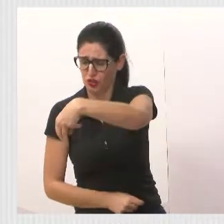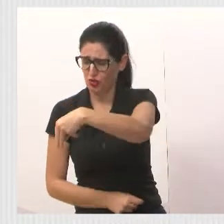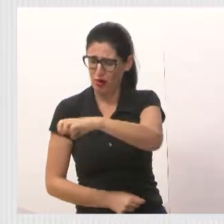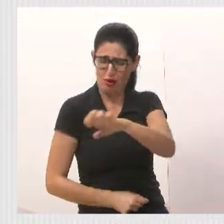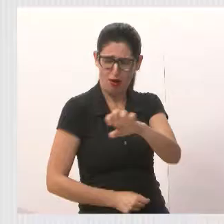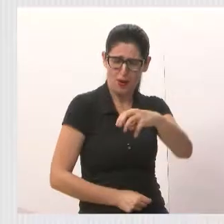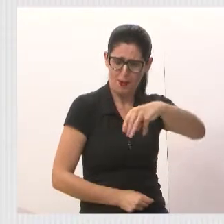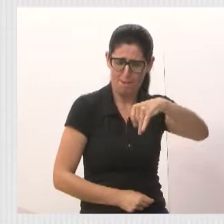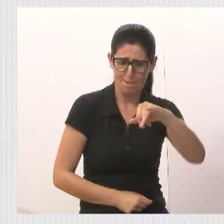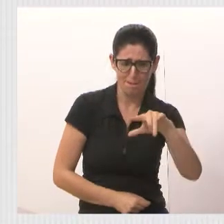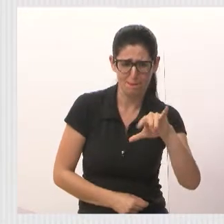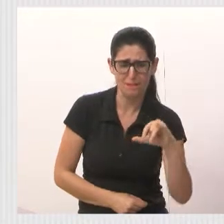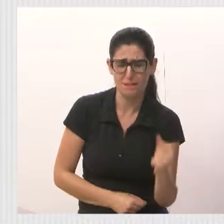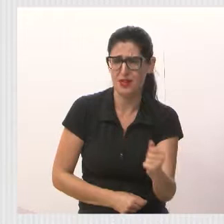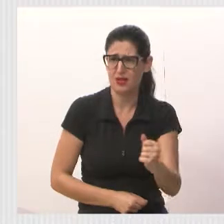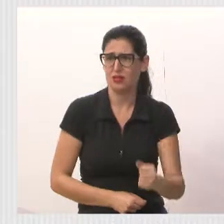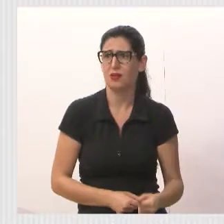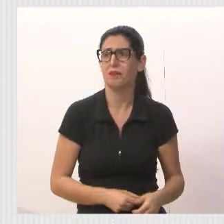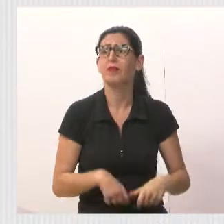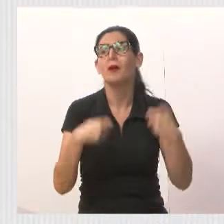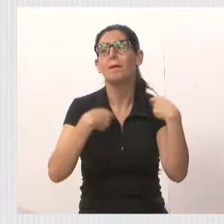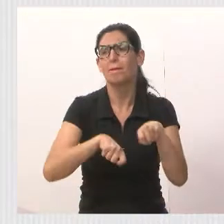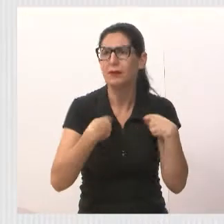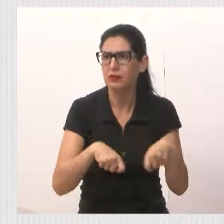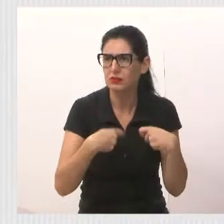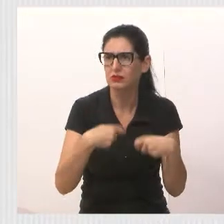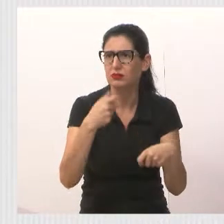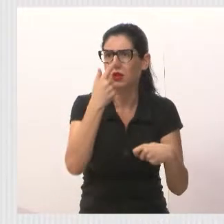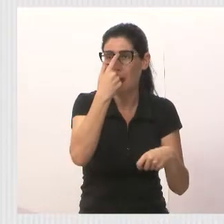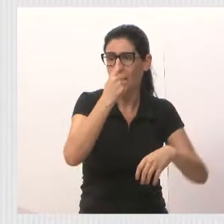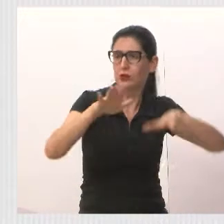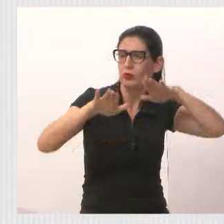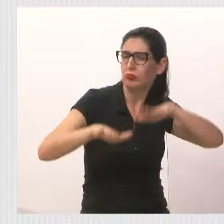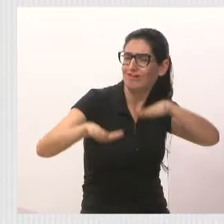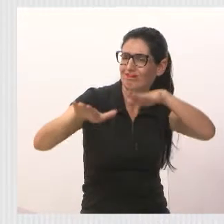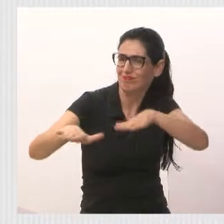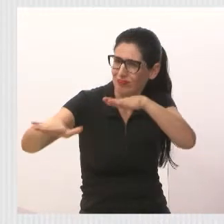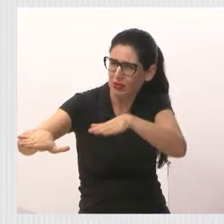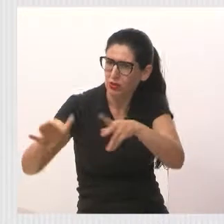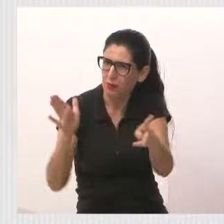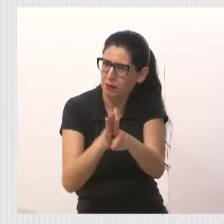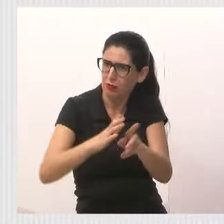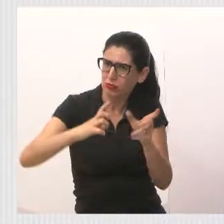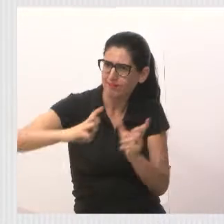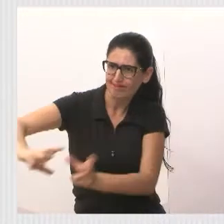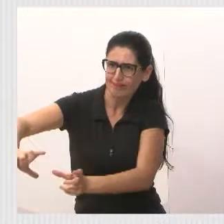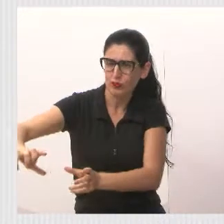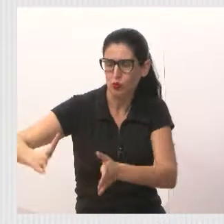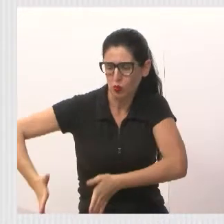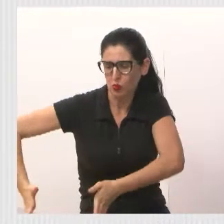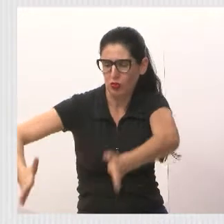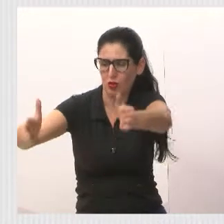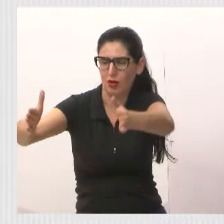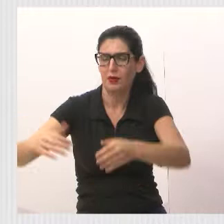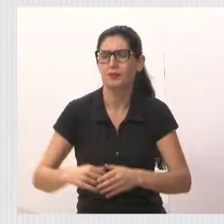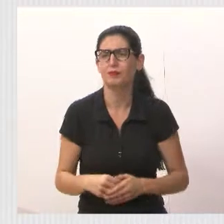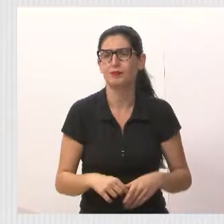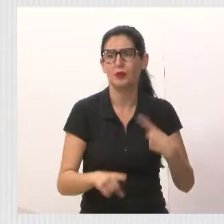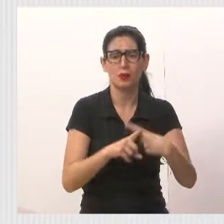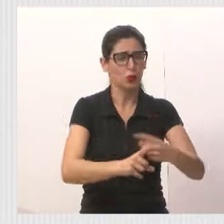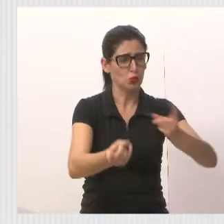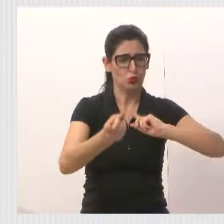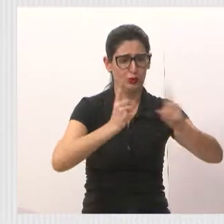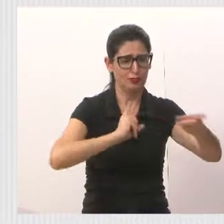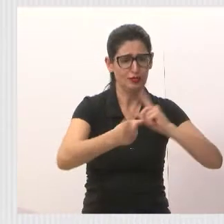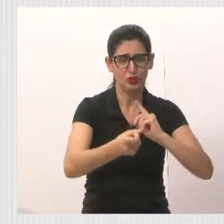coloque, é trânsito local, por conta que é muita poeira. E mesmo tendo a alternativa de duas avenidas